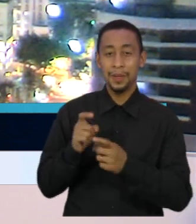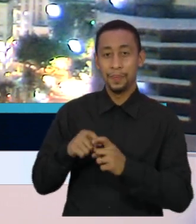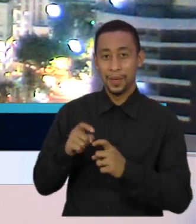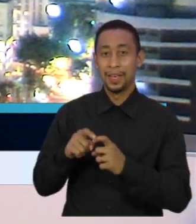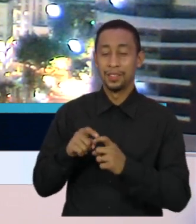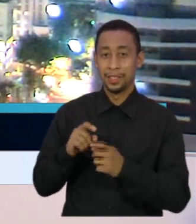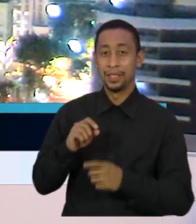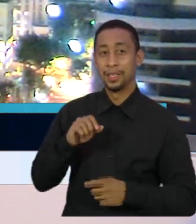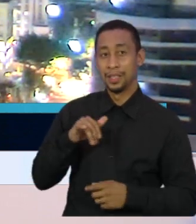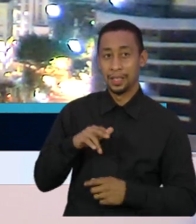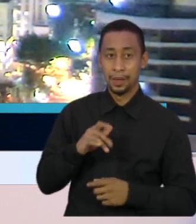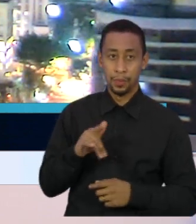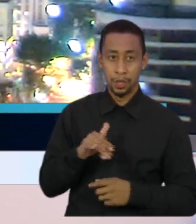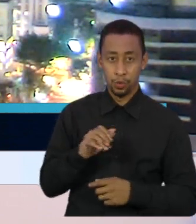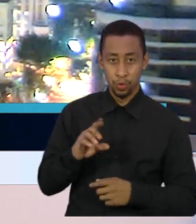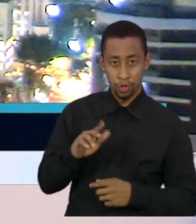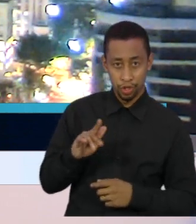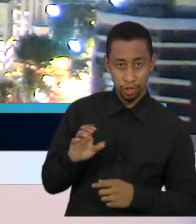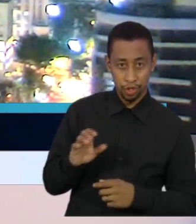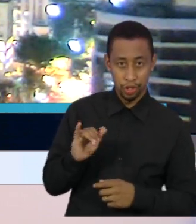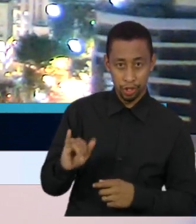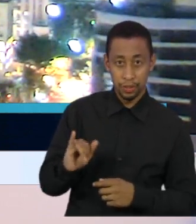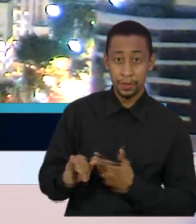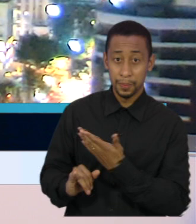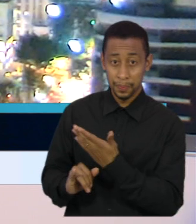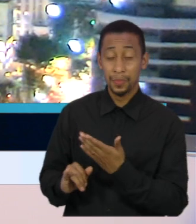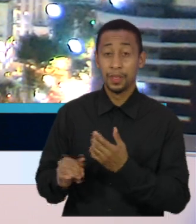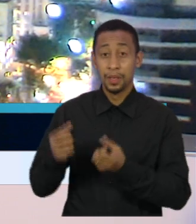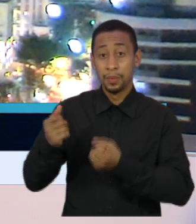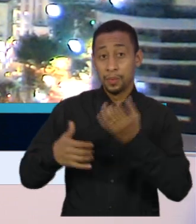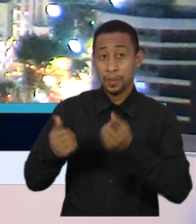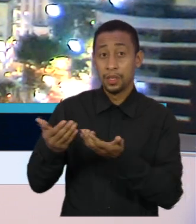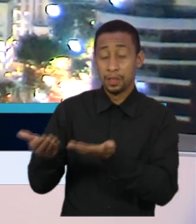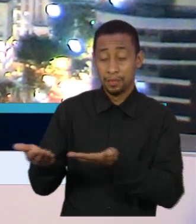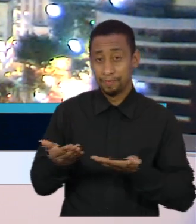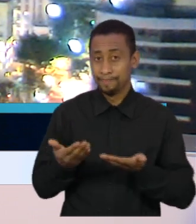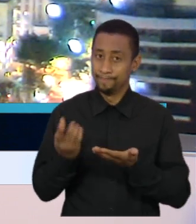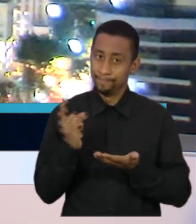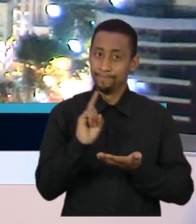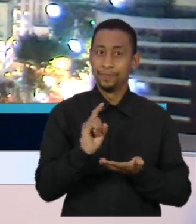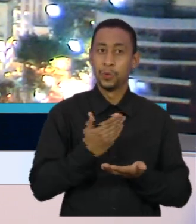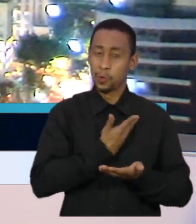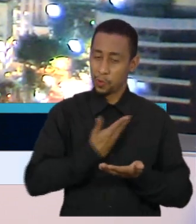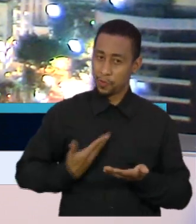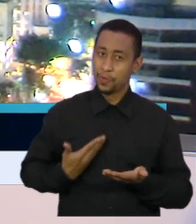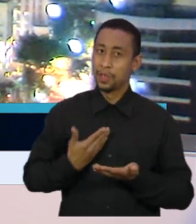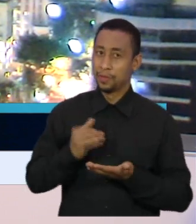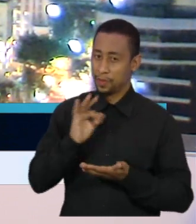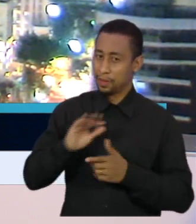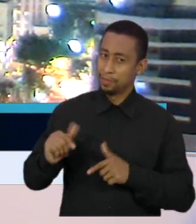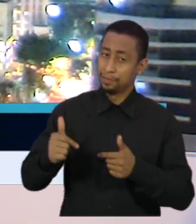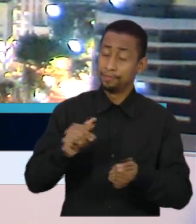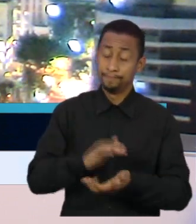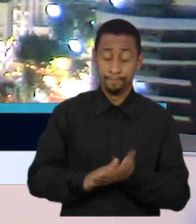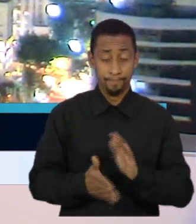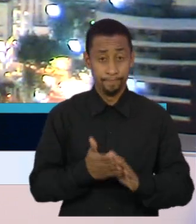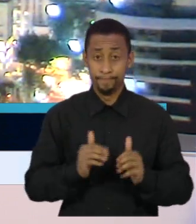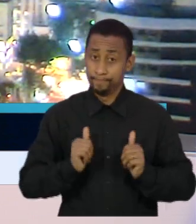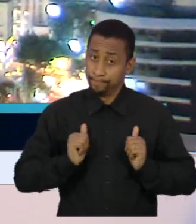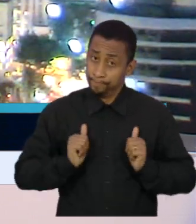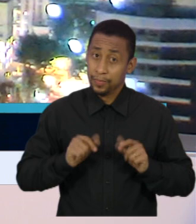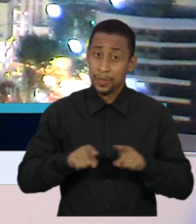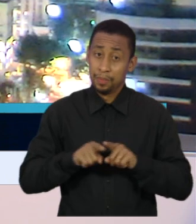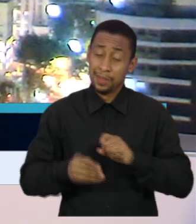Nizi Yamaguchi. A Comissão Parlamentar de Inquérito apura as ações e as omissões do governo no enfrentamento da pandemia e eventuais